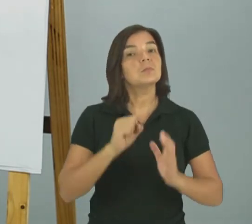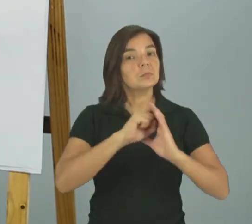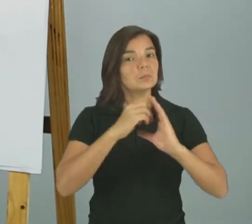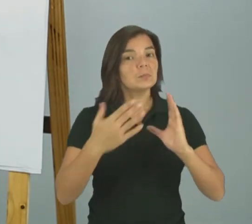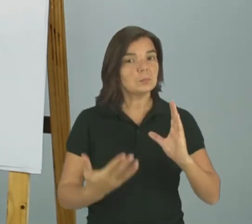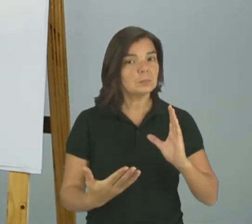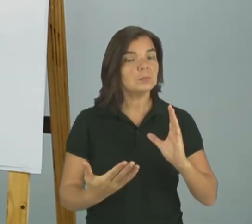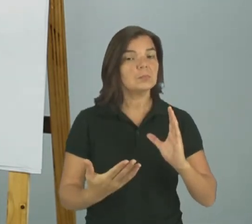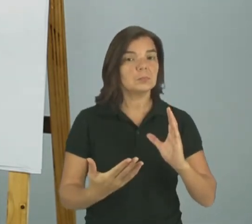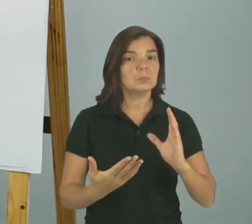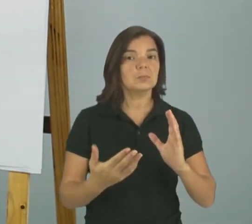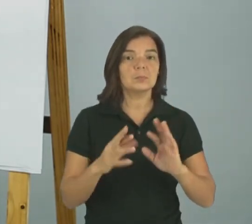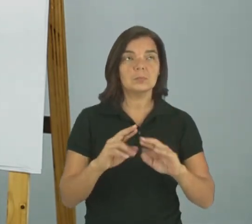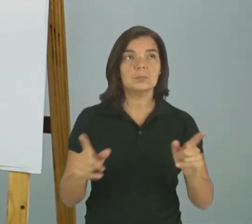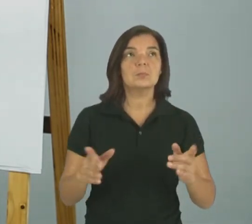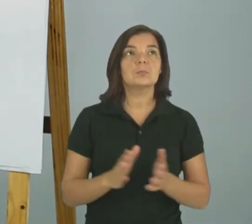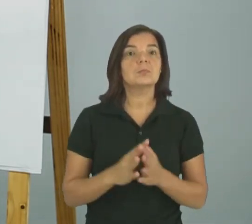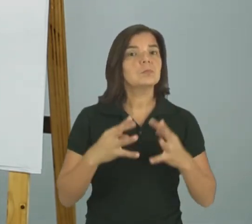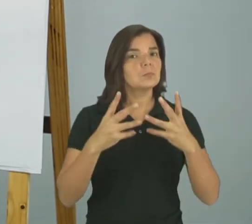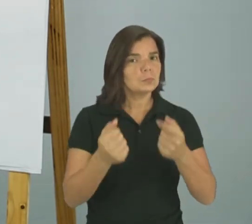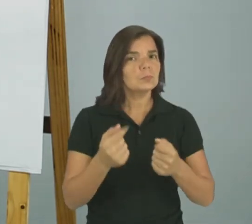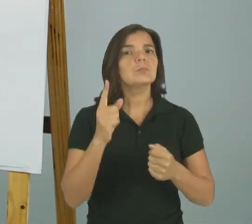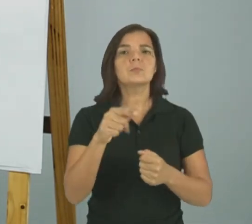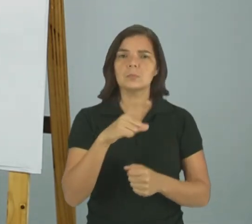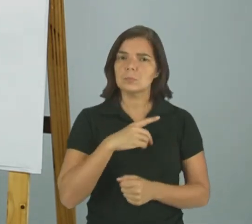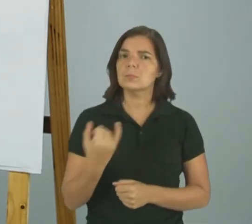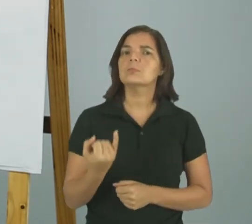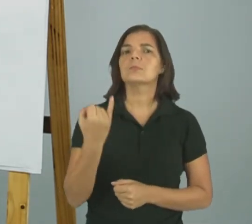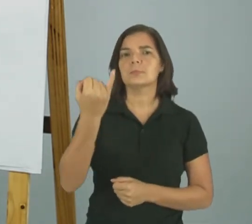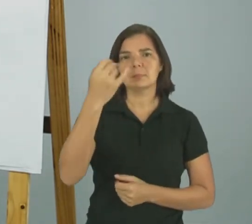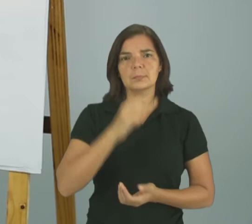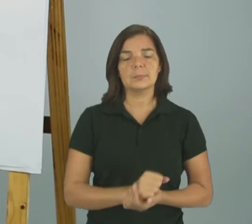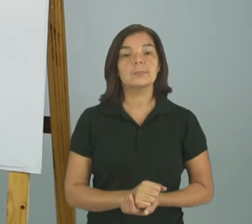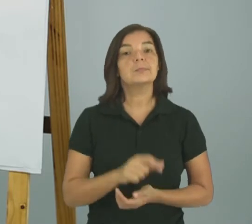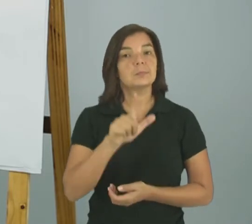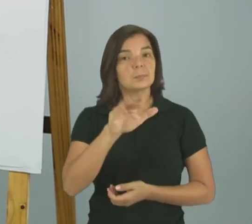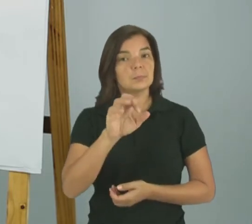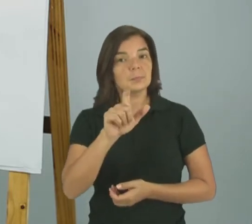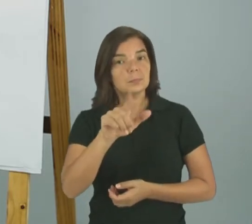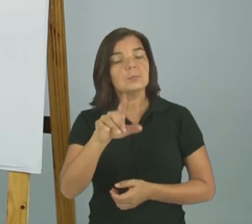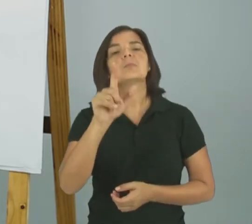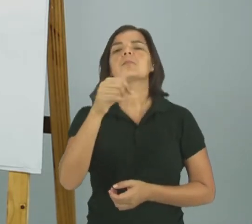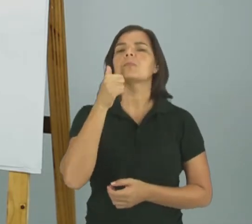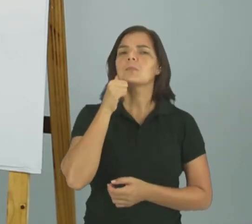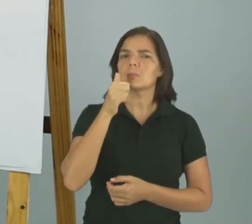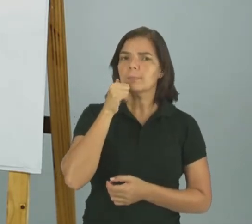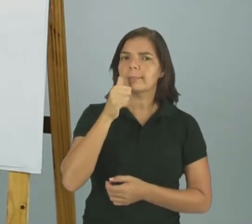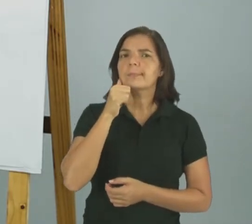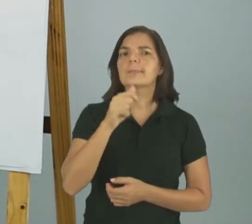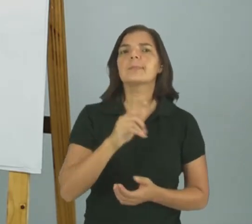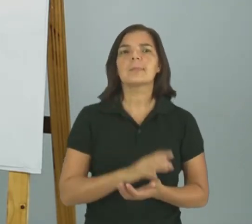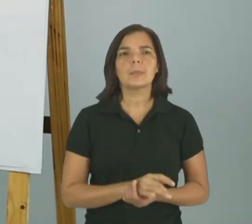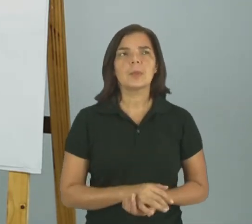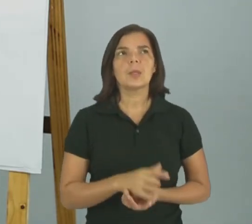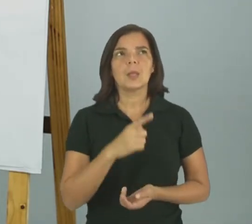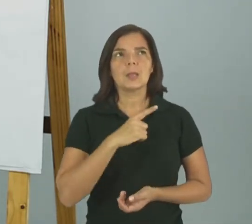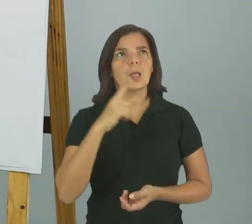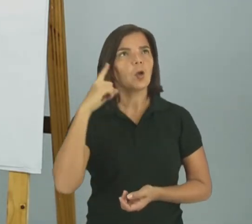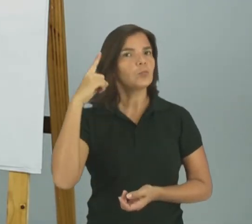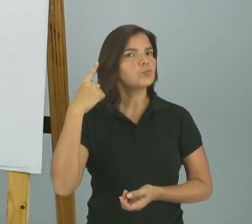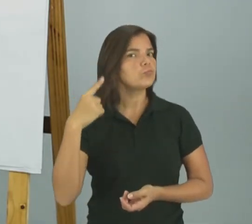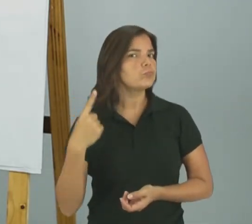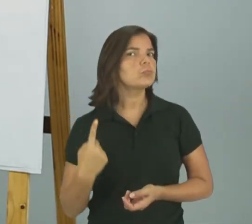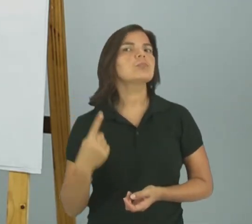Embora tenha características diferentes Todos nós temos Nossa importância E a Lelê E Lelê A gente vê que ela tem cabelos